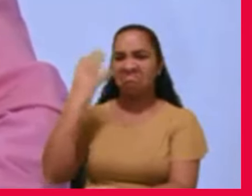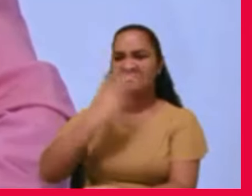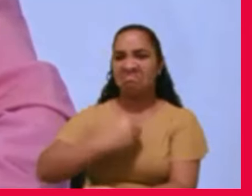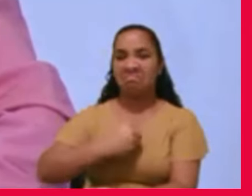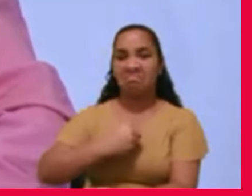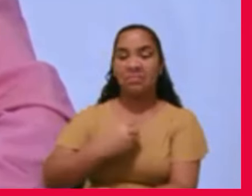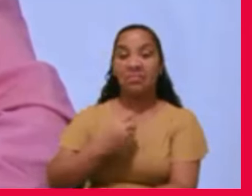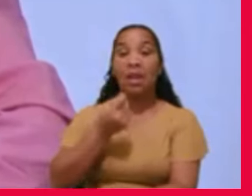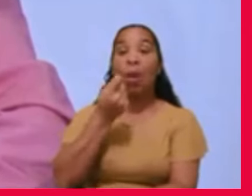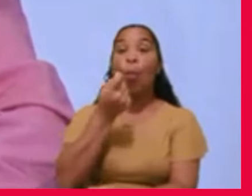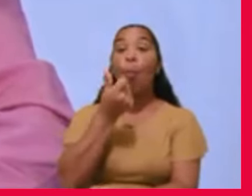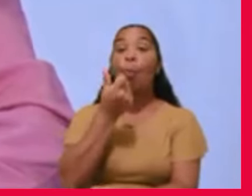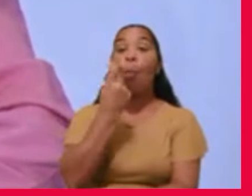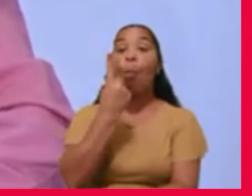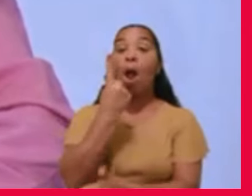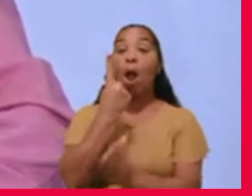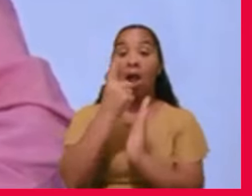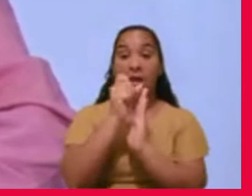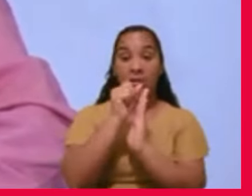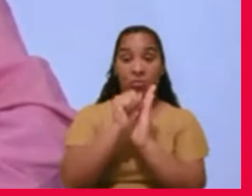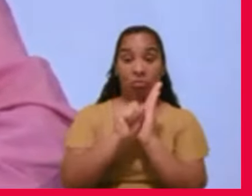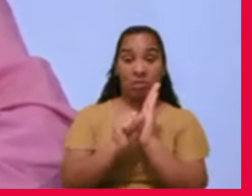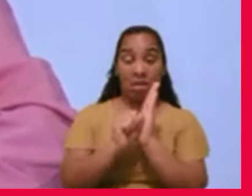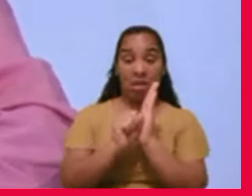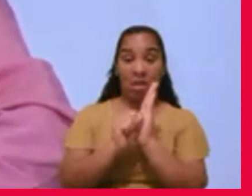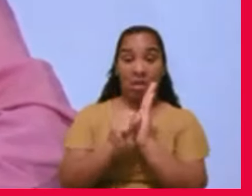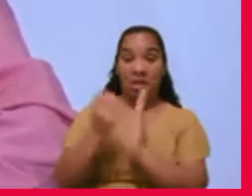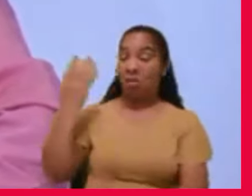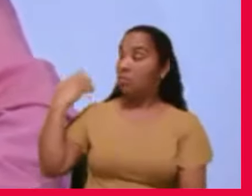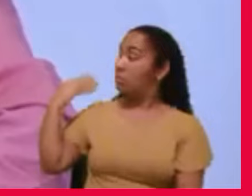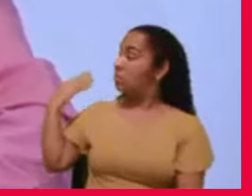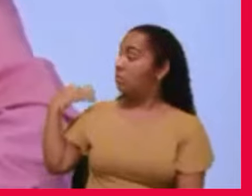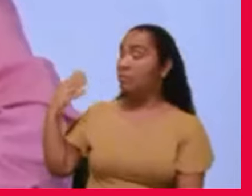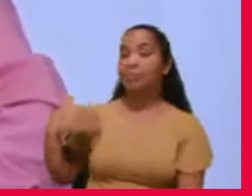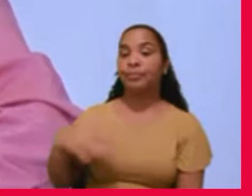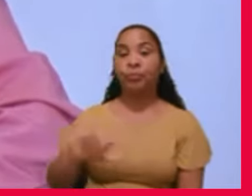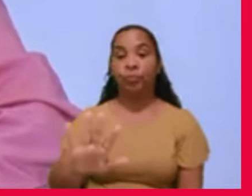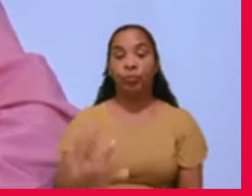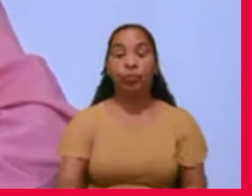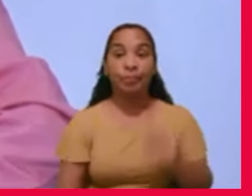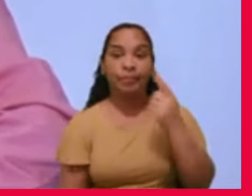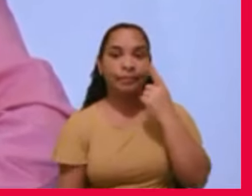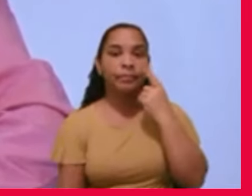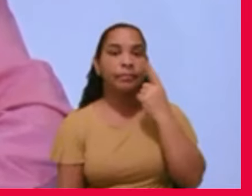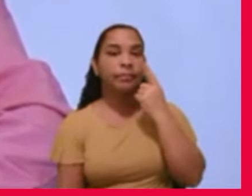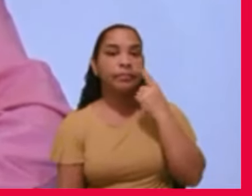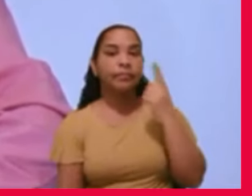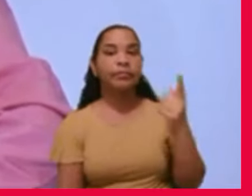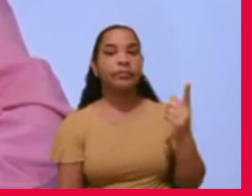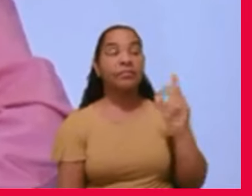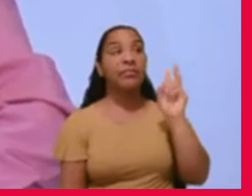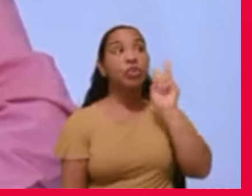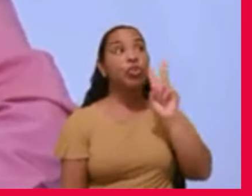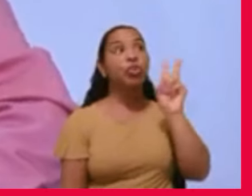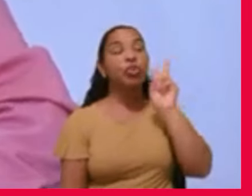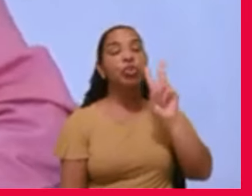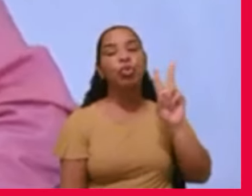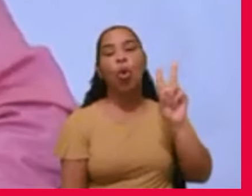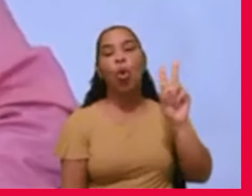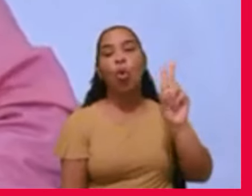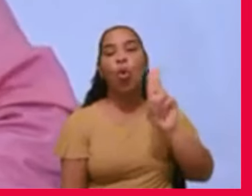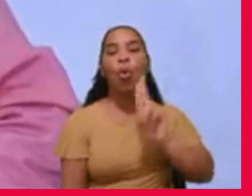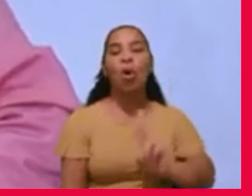para hoje, quando eu olho, por exemplo, a história universal, uma